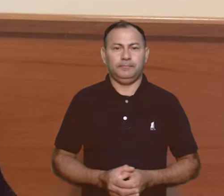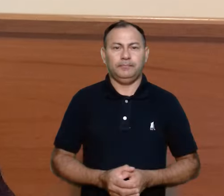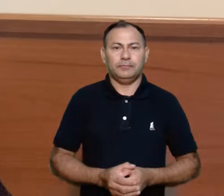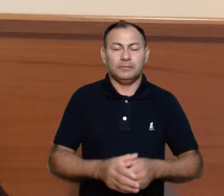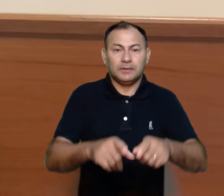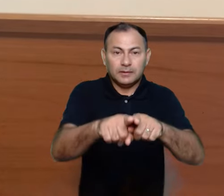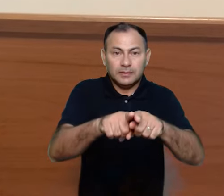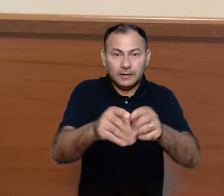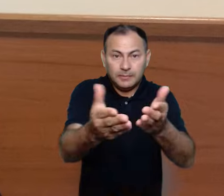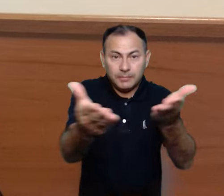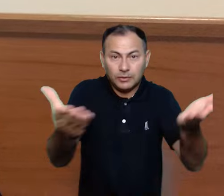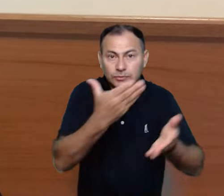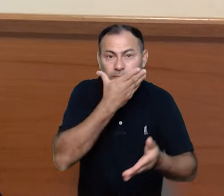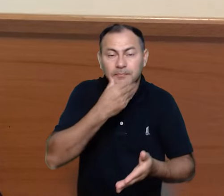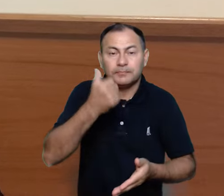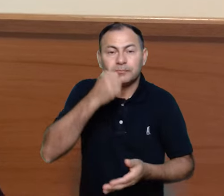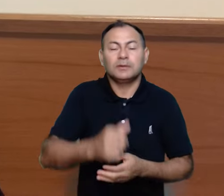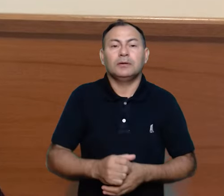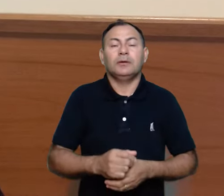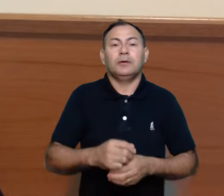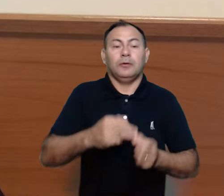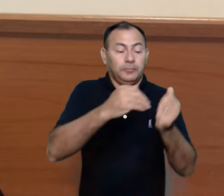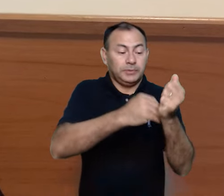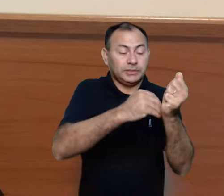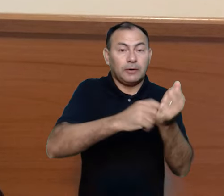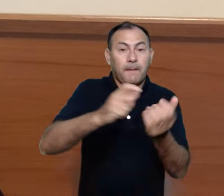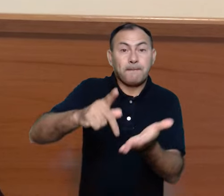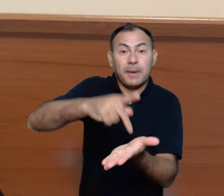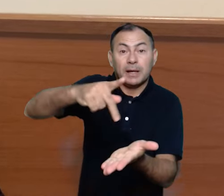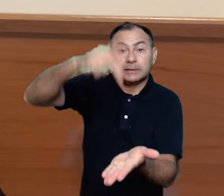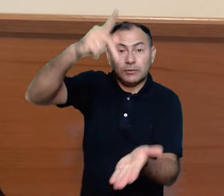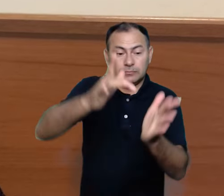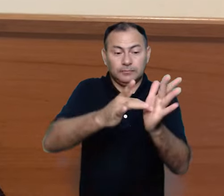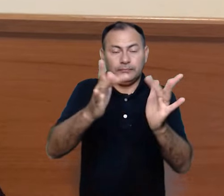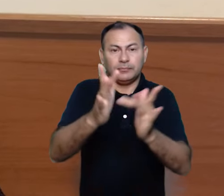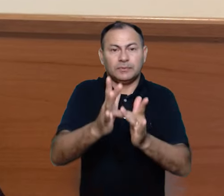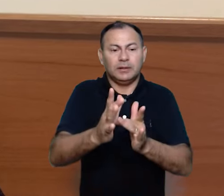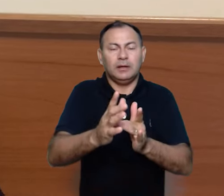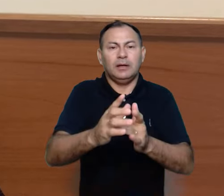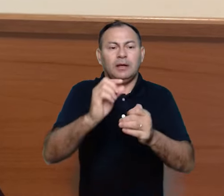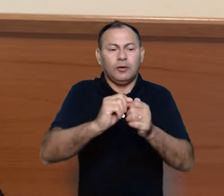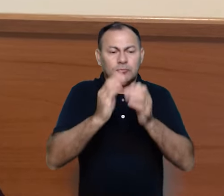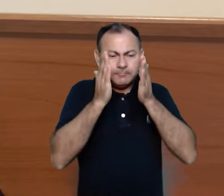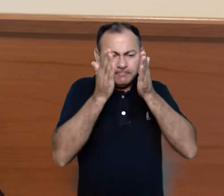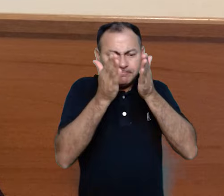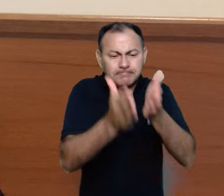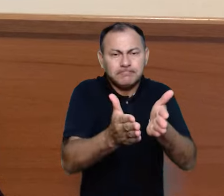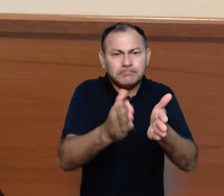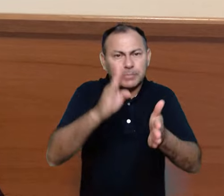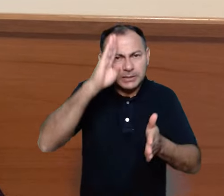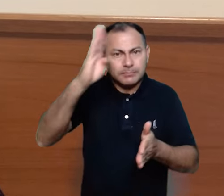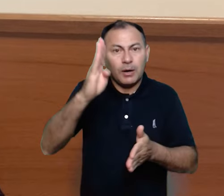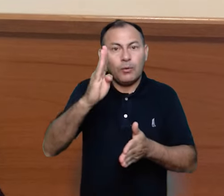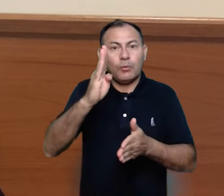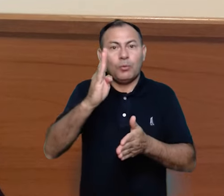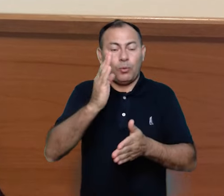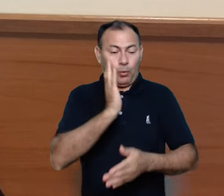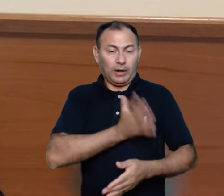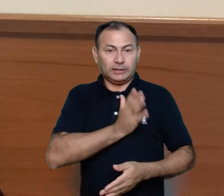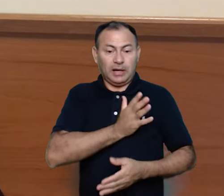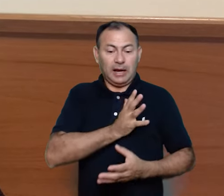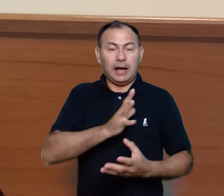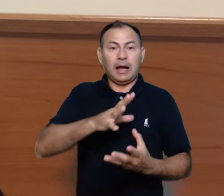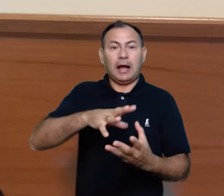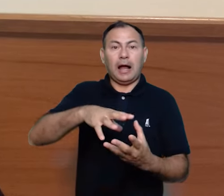Caros irmãos e irmãs, o mistério pascal de Cristo constitui o centro, o coração,